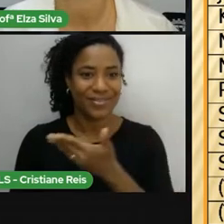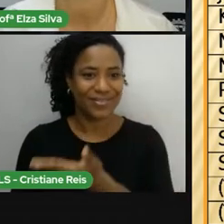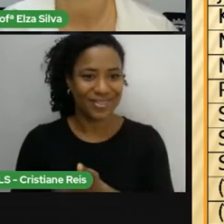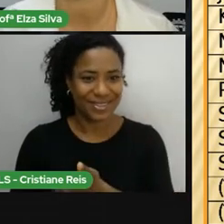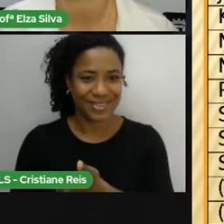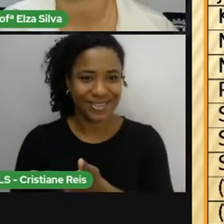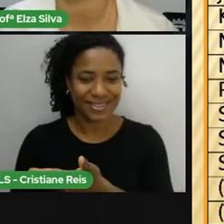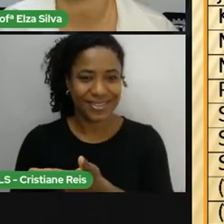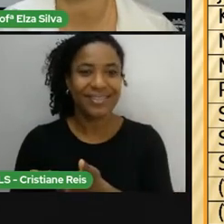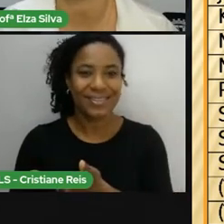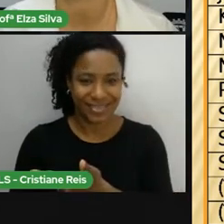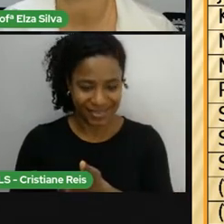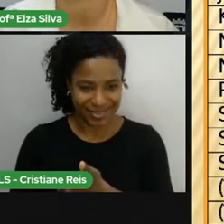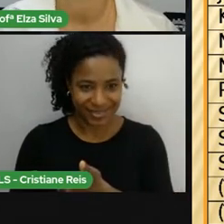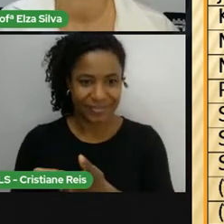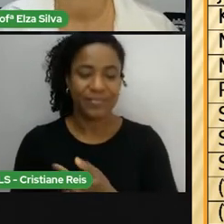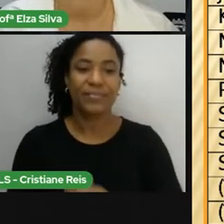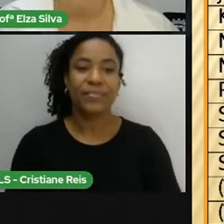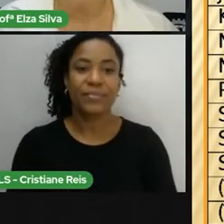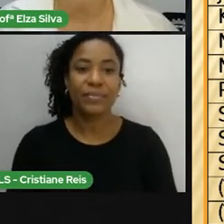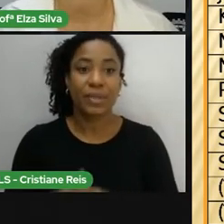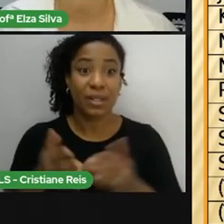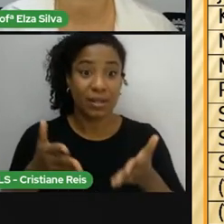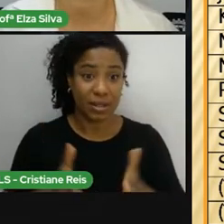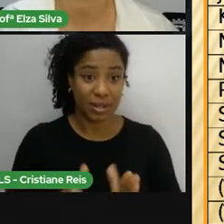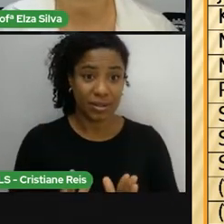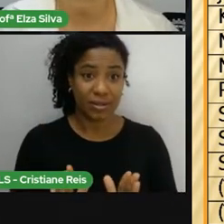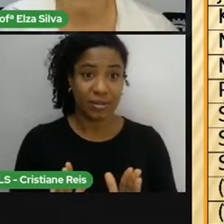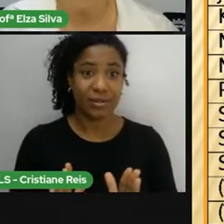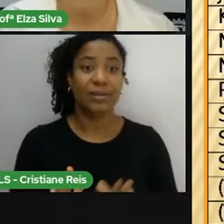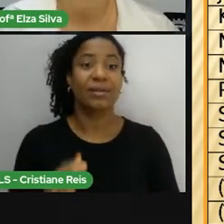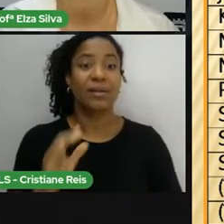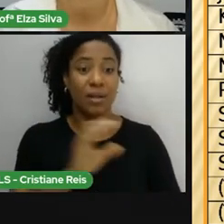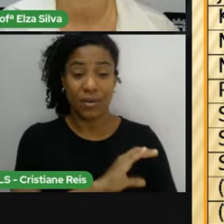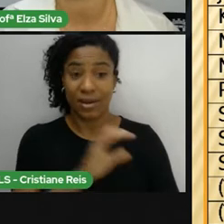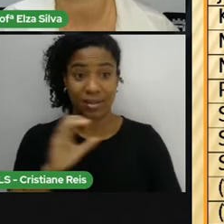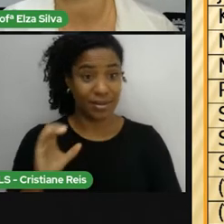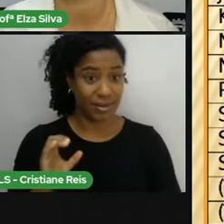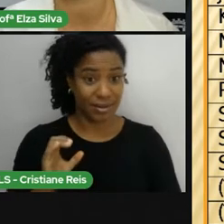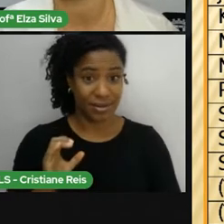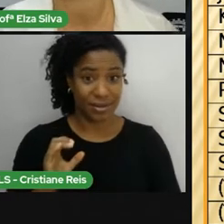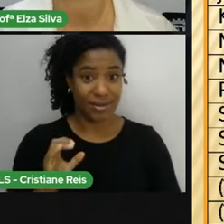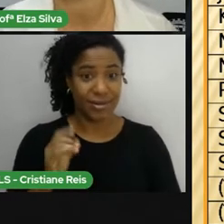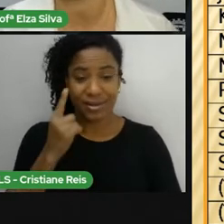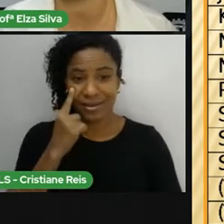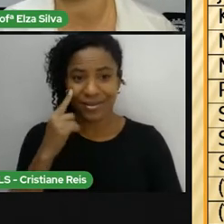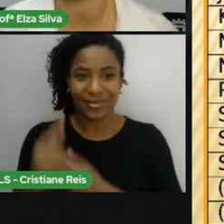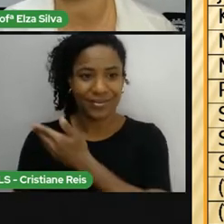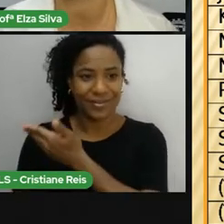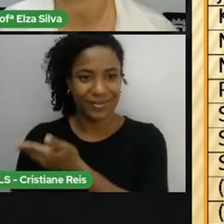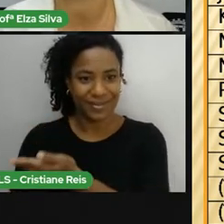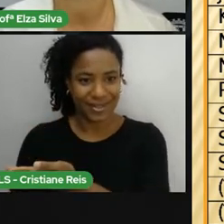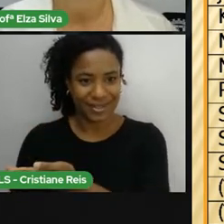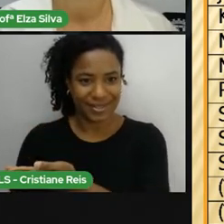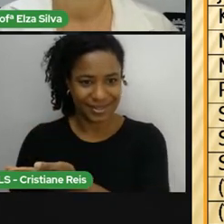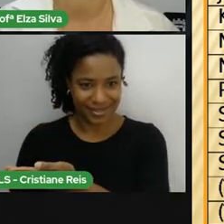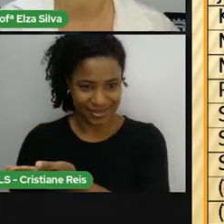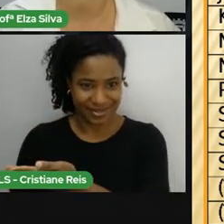Camaronês Quem nasce no Canadá Canadian É canadense